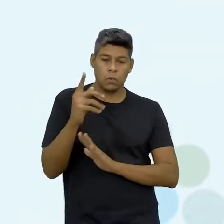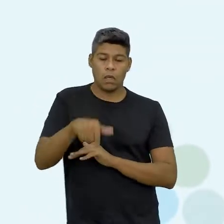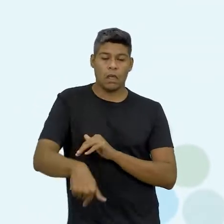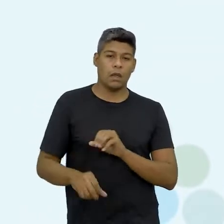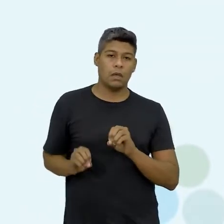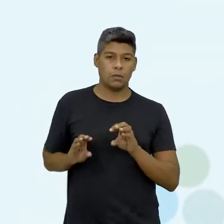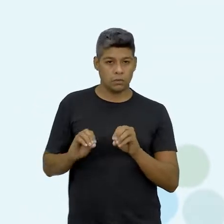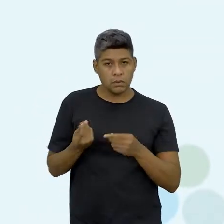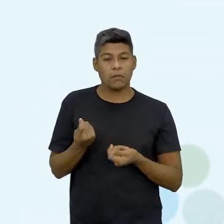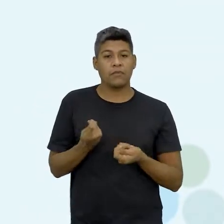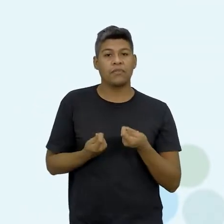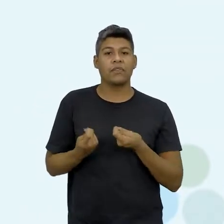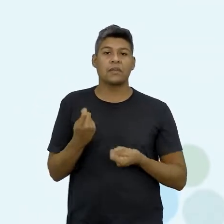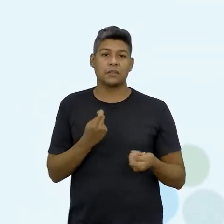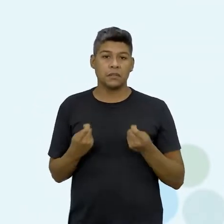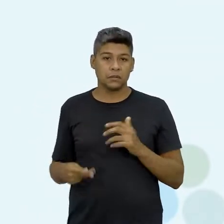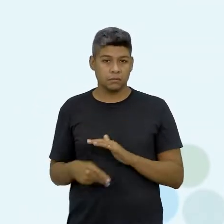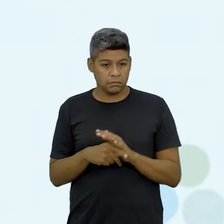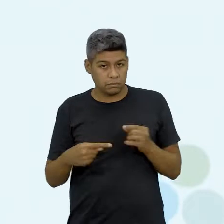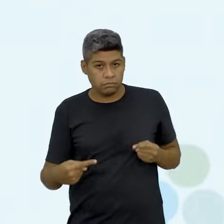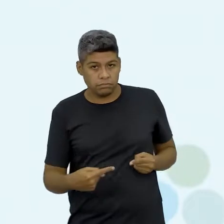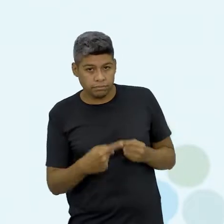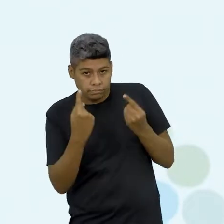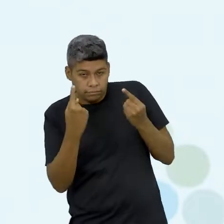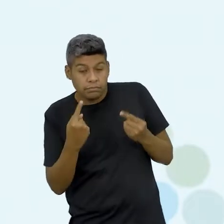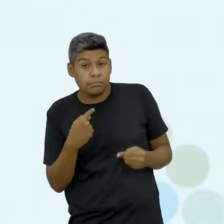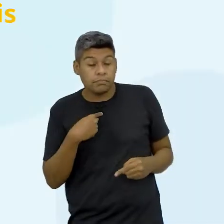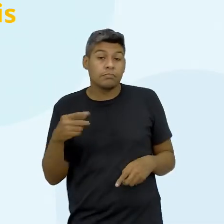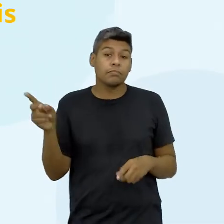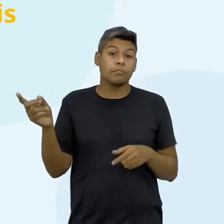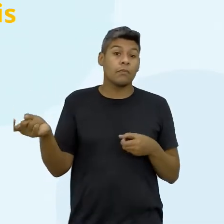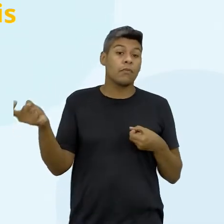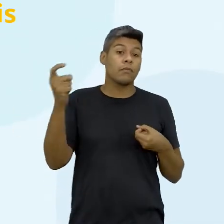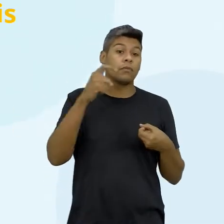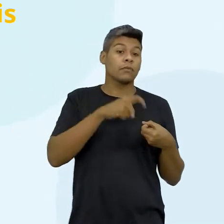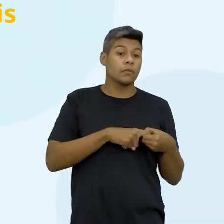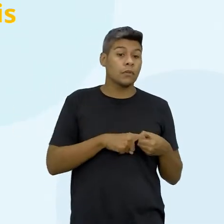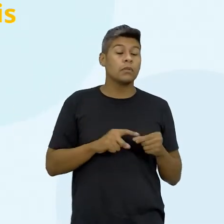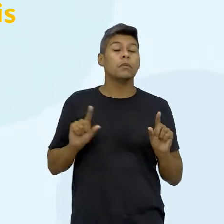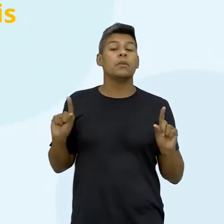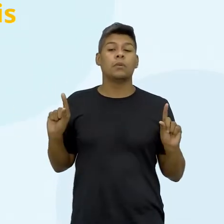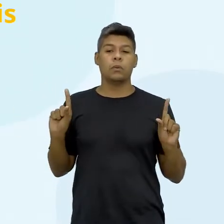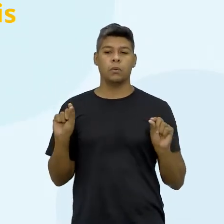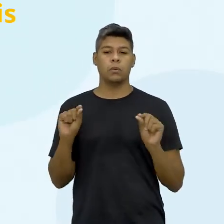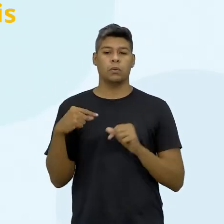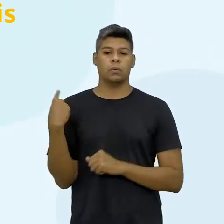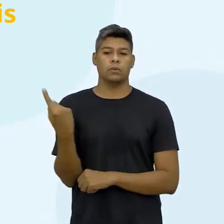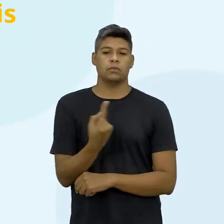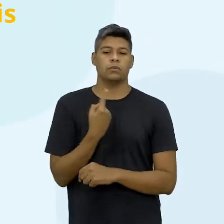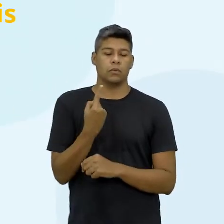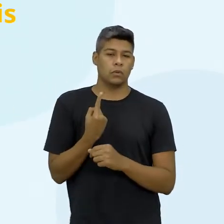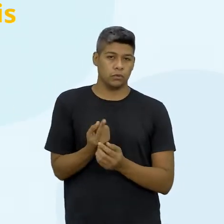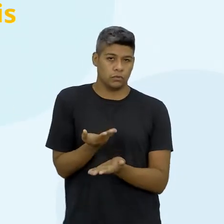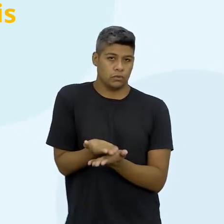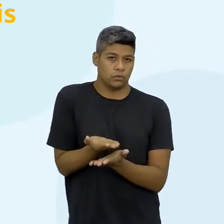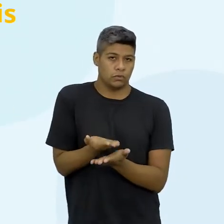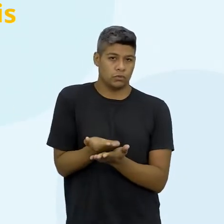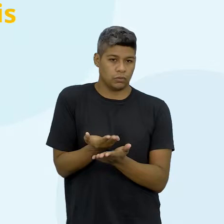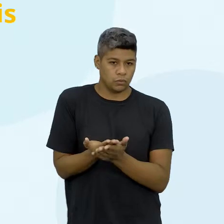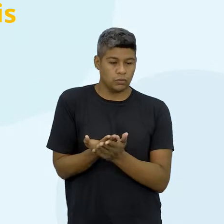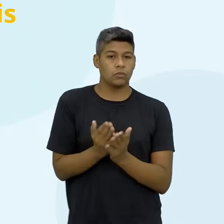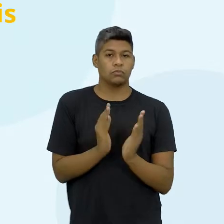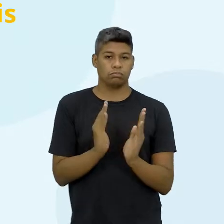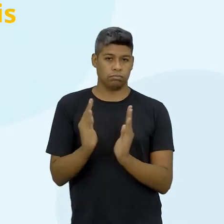educação financeira em conexão. Eu vou retomar aí para vocês, então a gente, nosso aprofundamento aí está